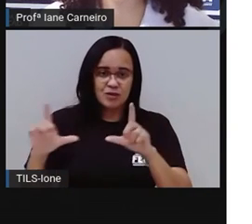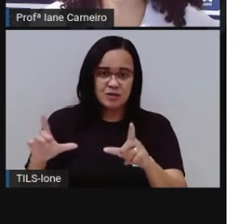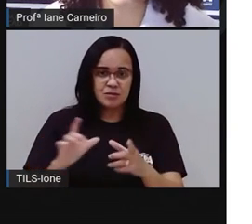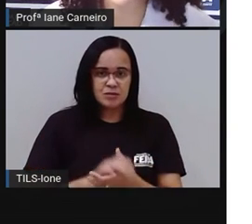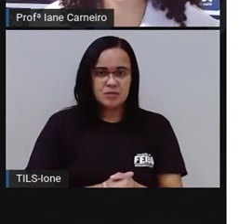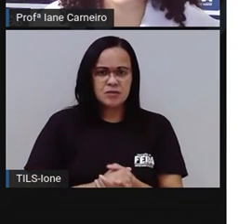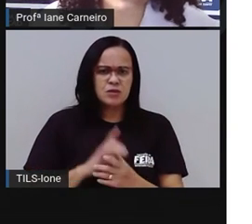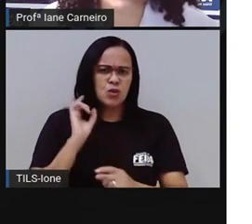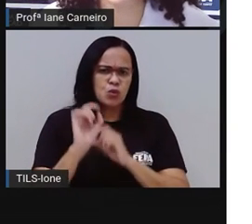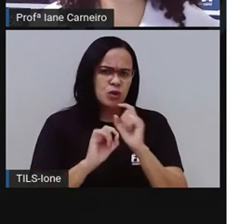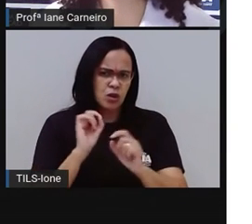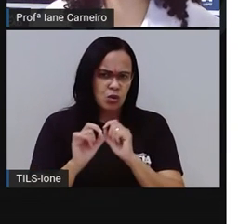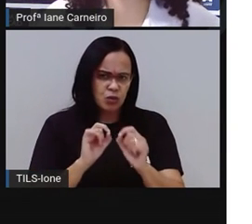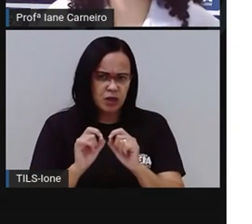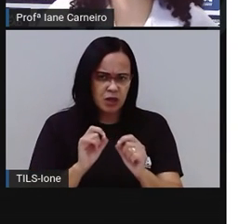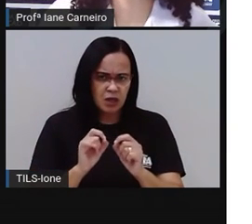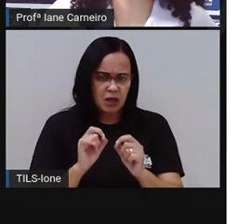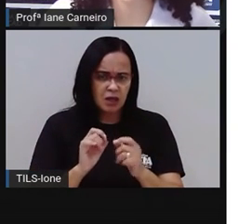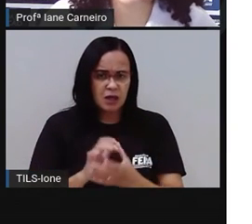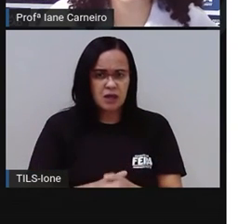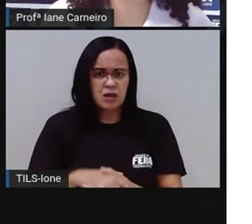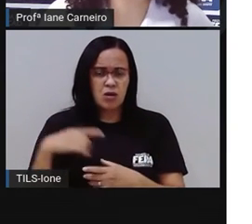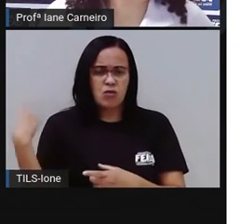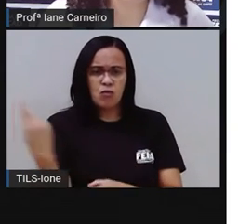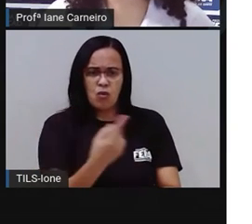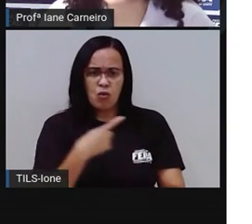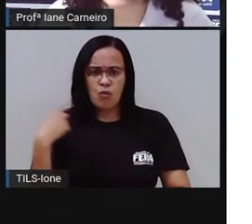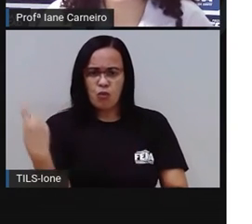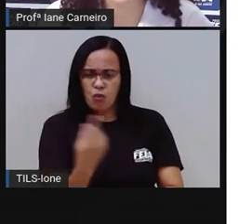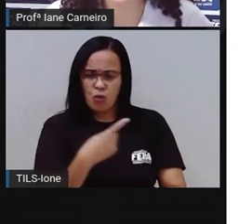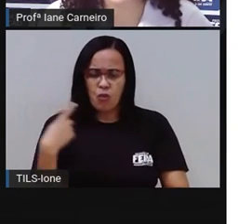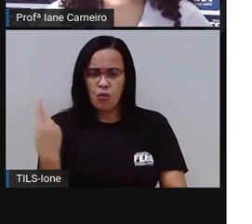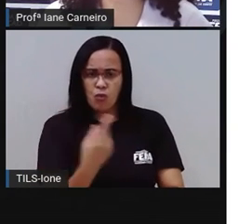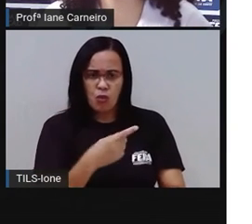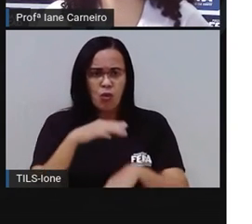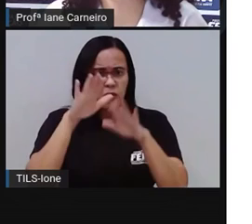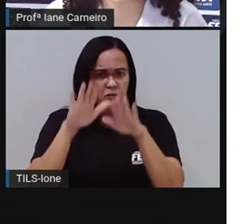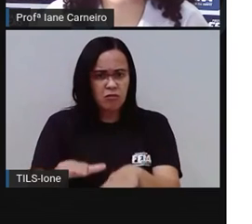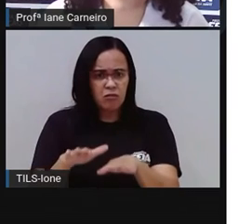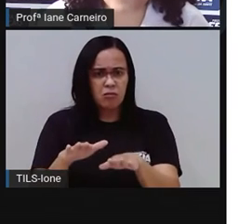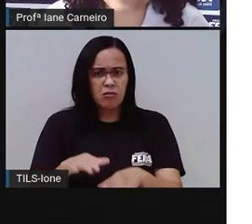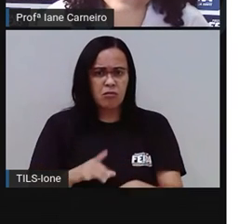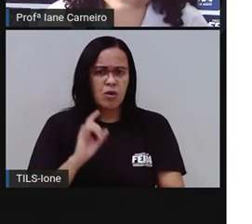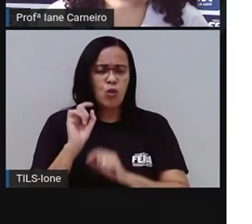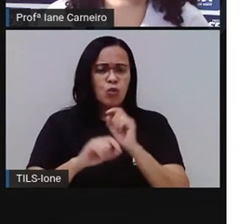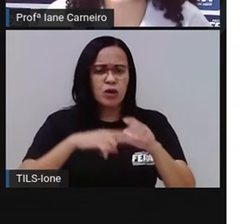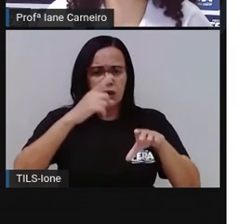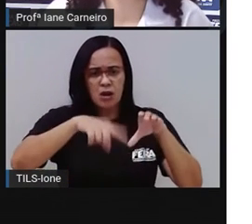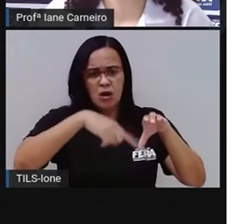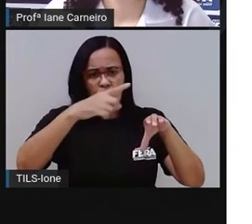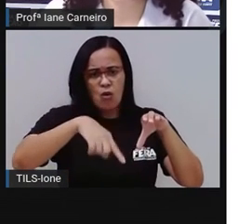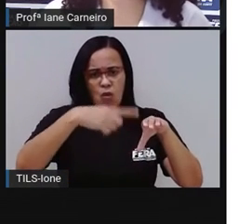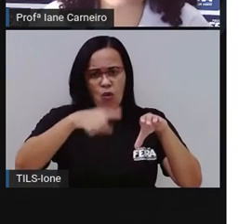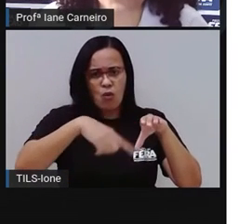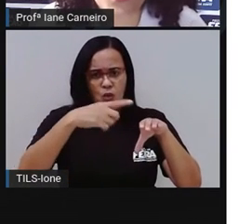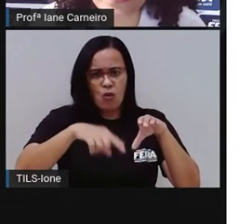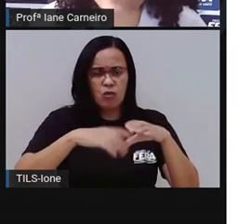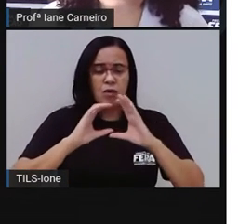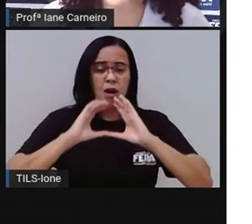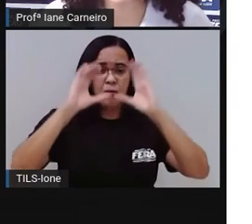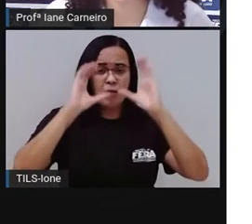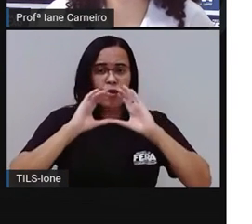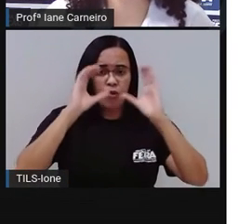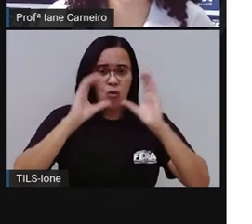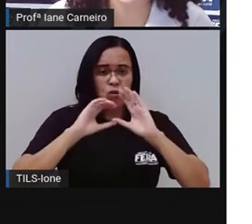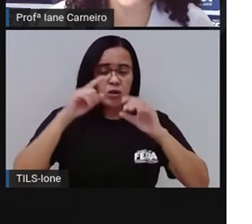O que é, o que é. Dá muitas voltas e não sai do lugar. É a roda, letra A. É a bola